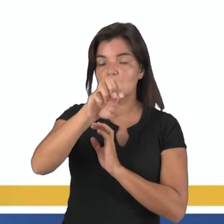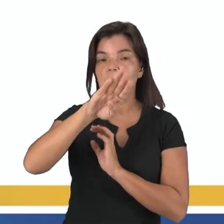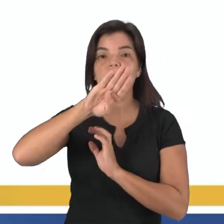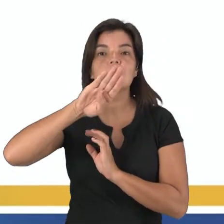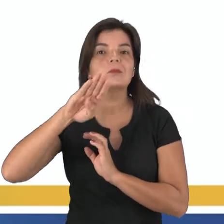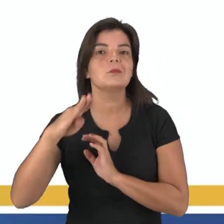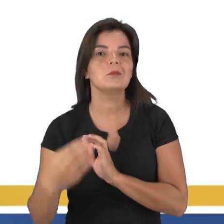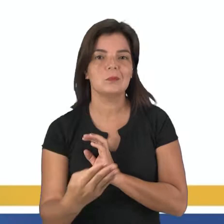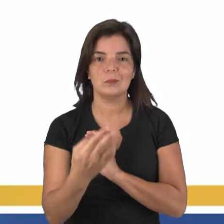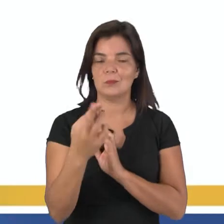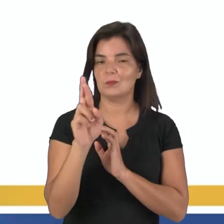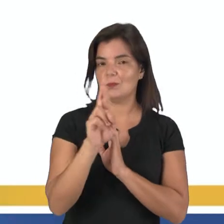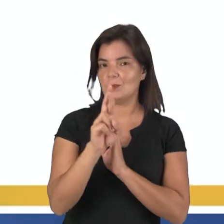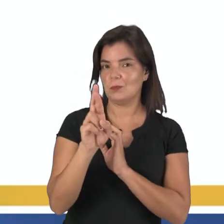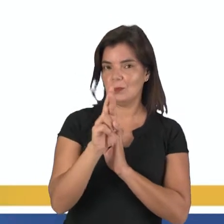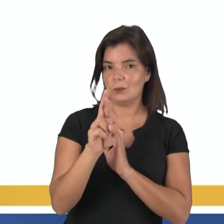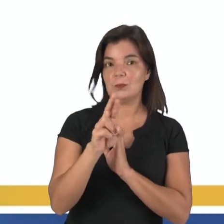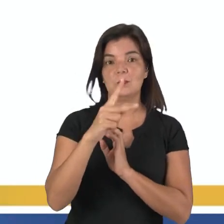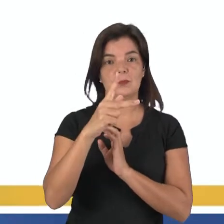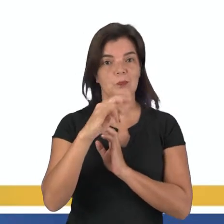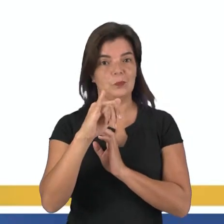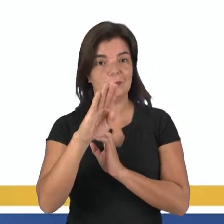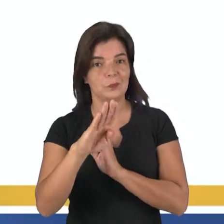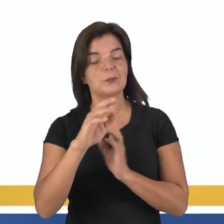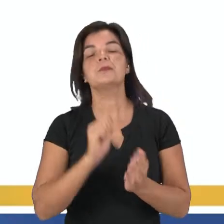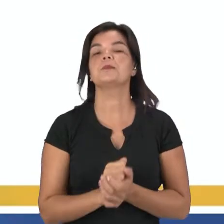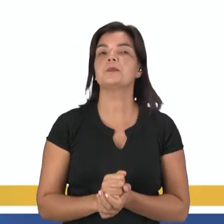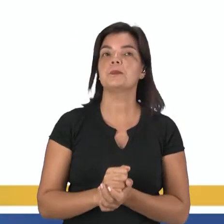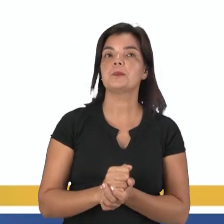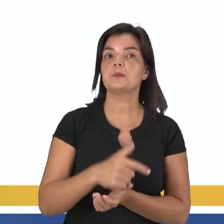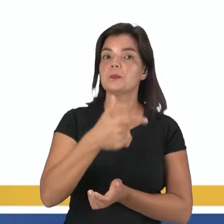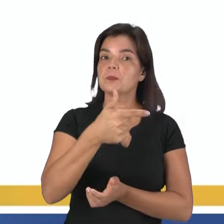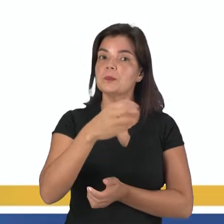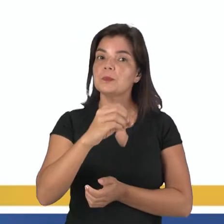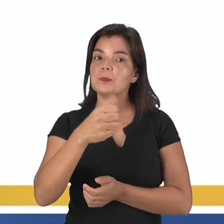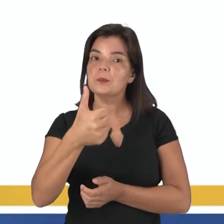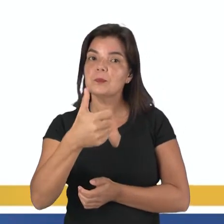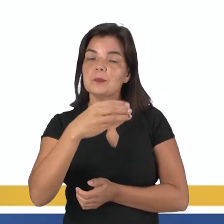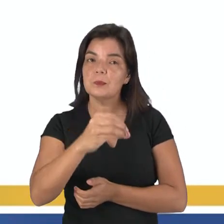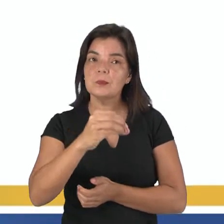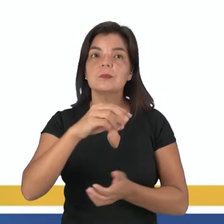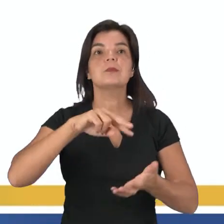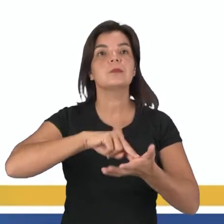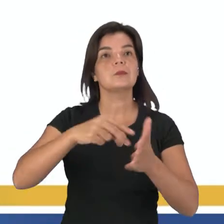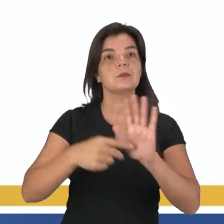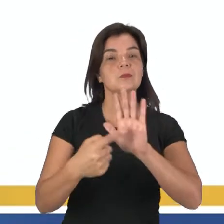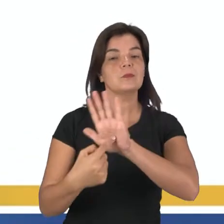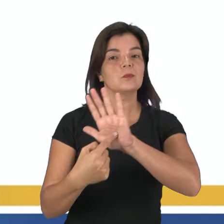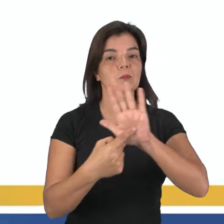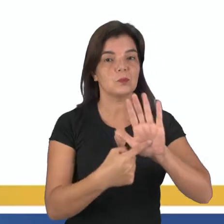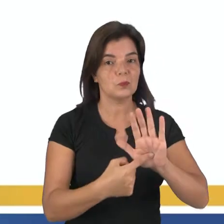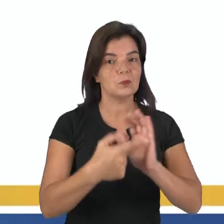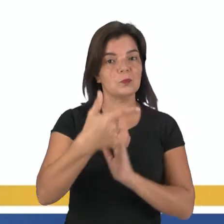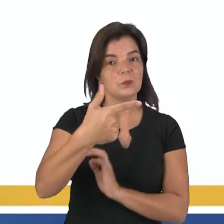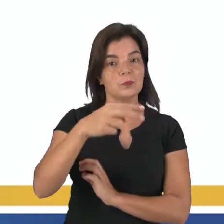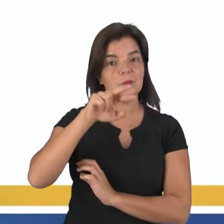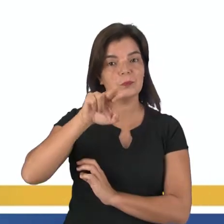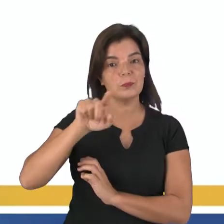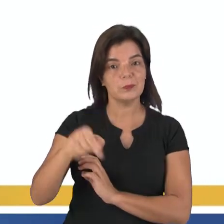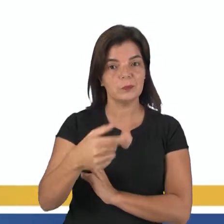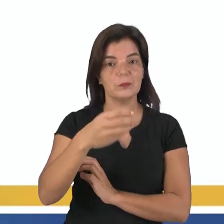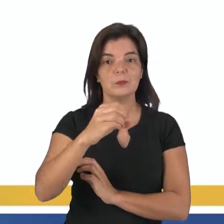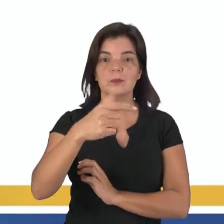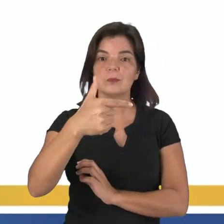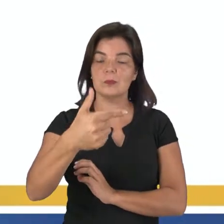bilhões de reais do PIB. Em 2010, isso representou 2